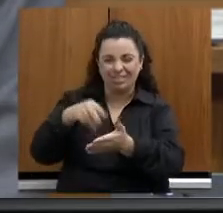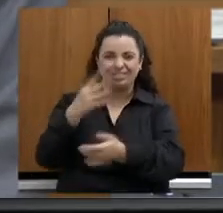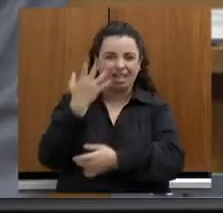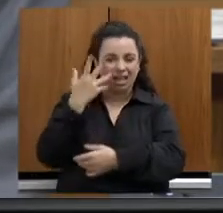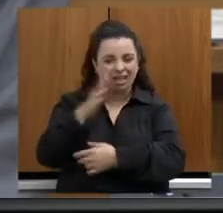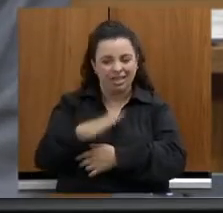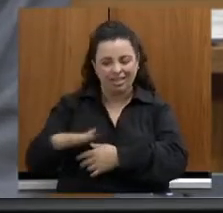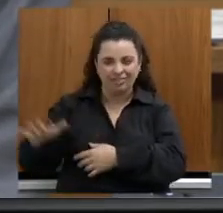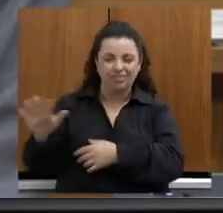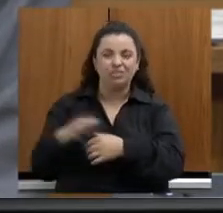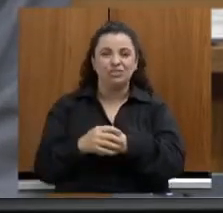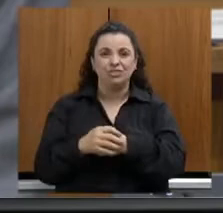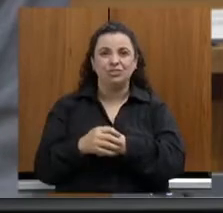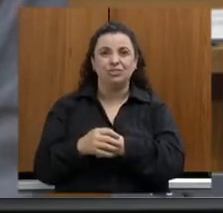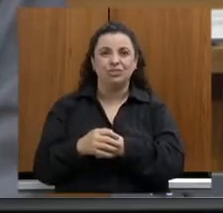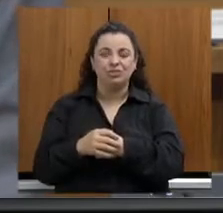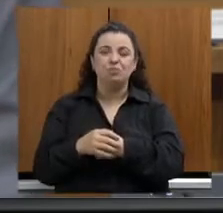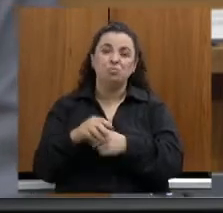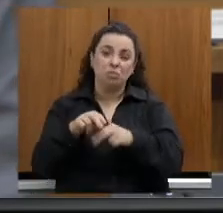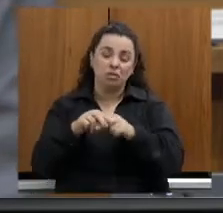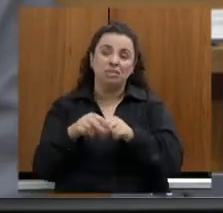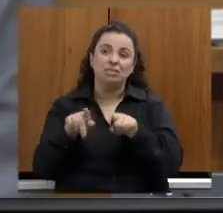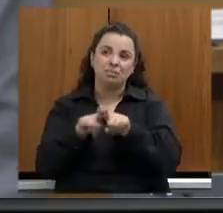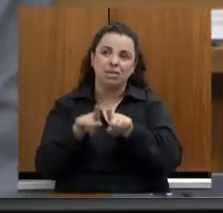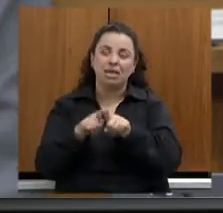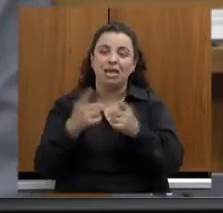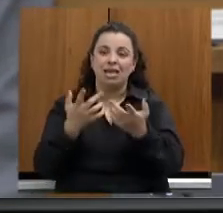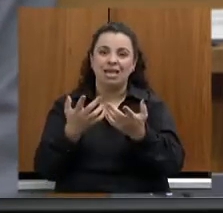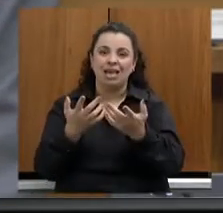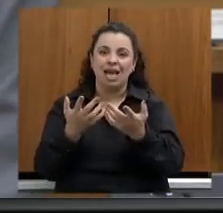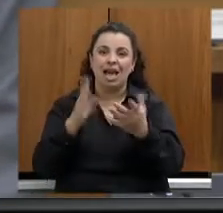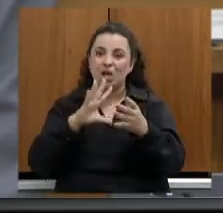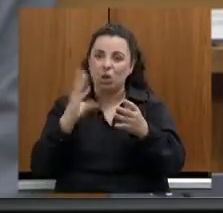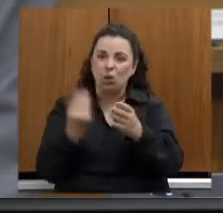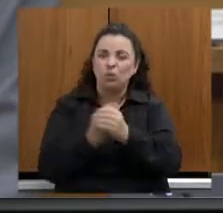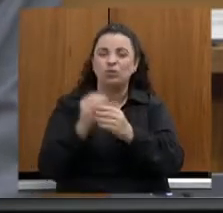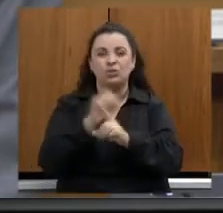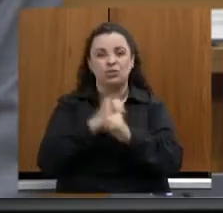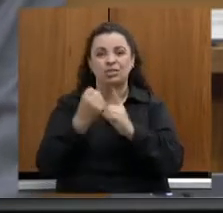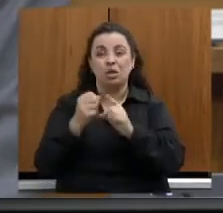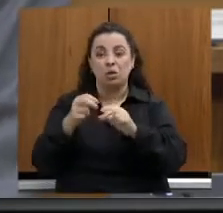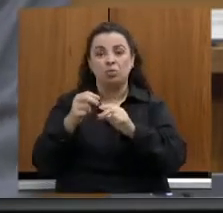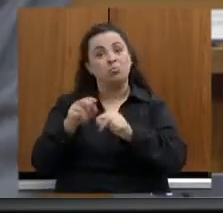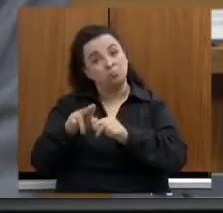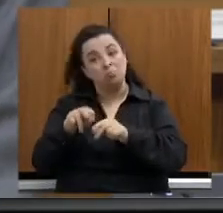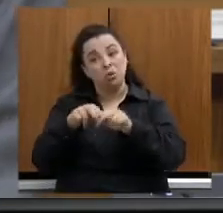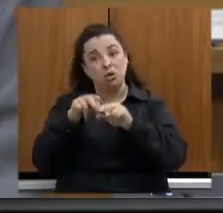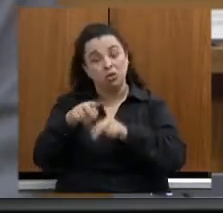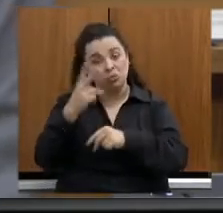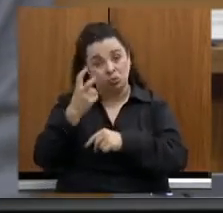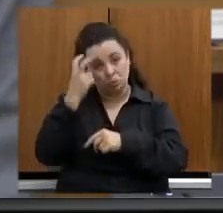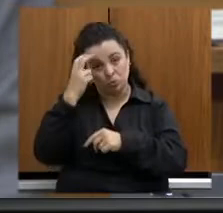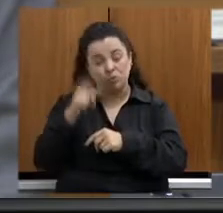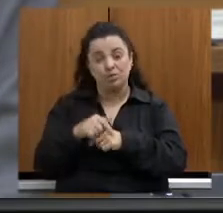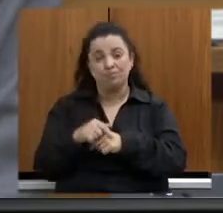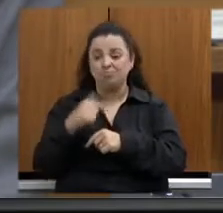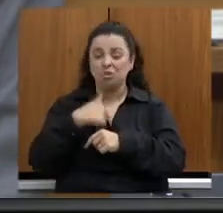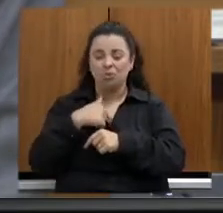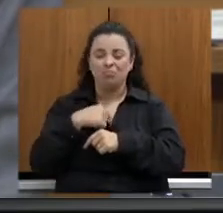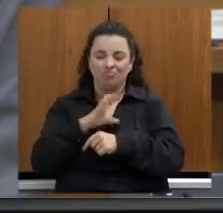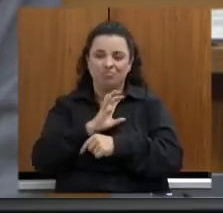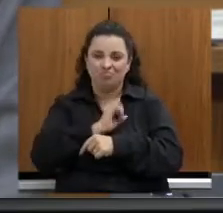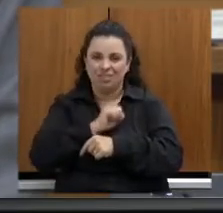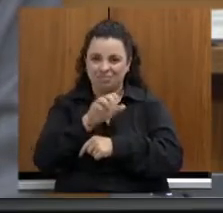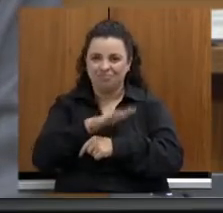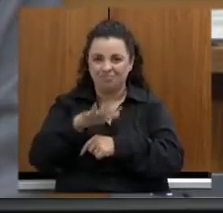pela dança, a inclusão social através da cultura, e eu tenho um carinho muito especial pela dança. Mais lá